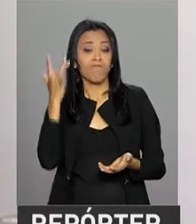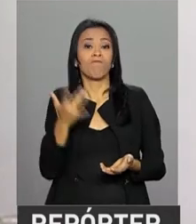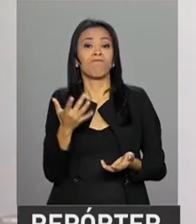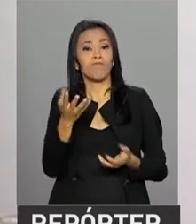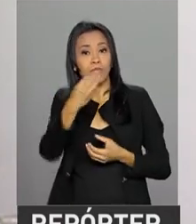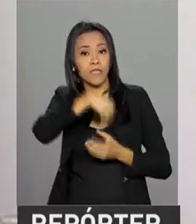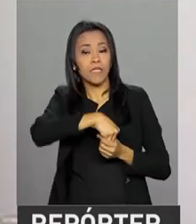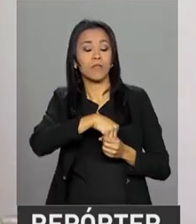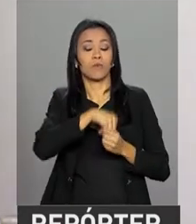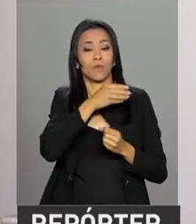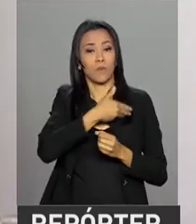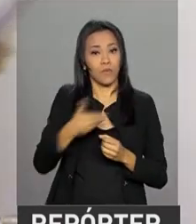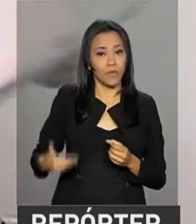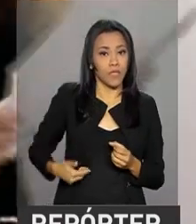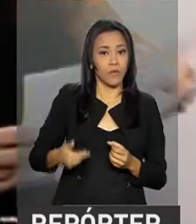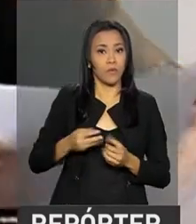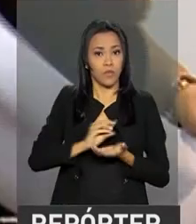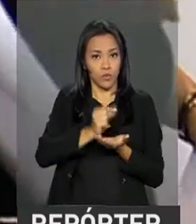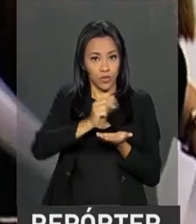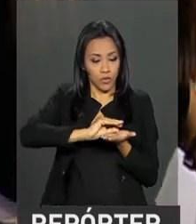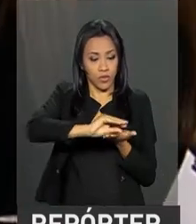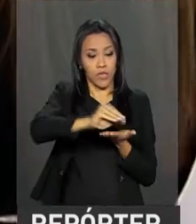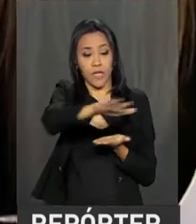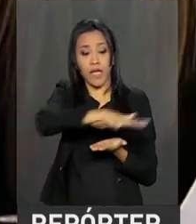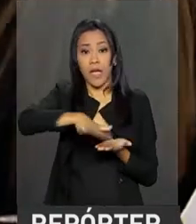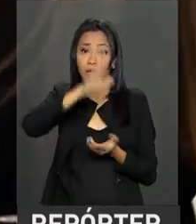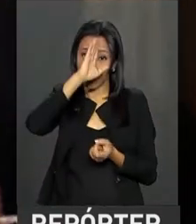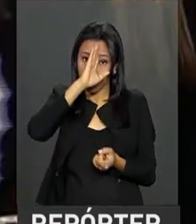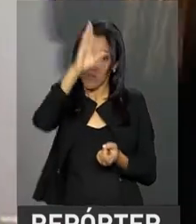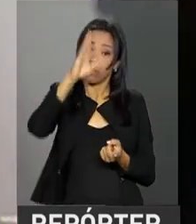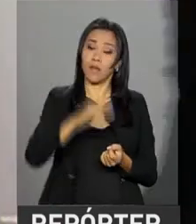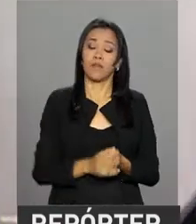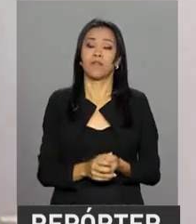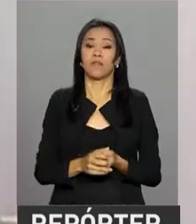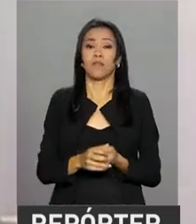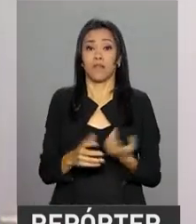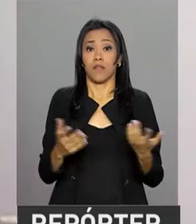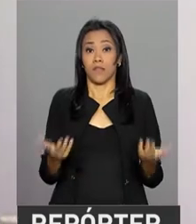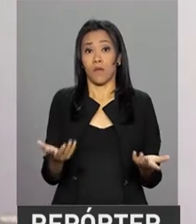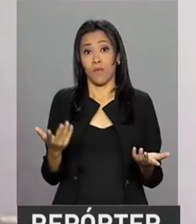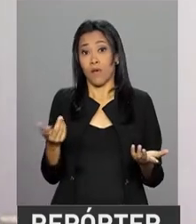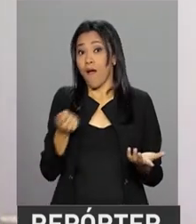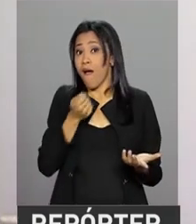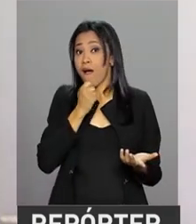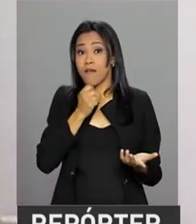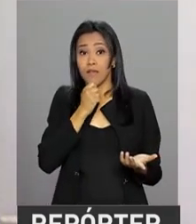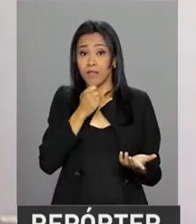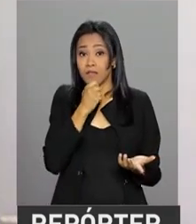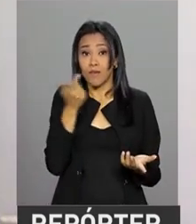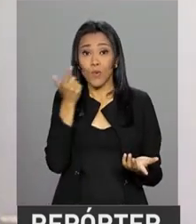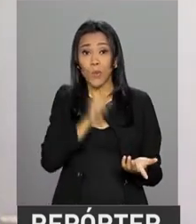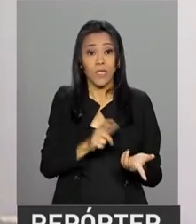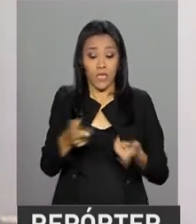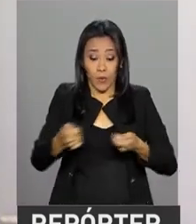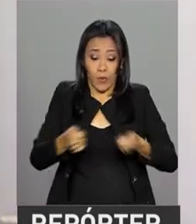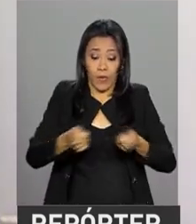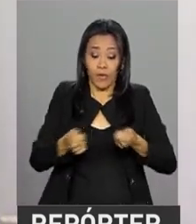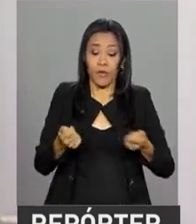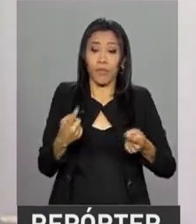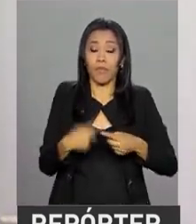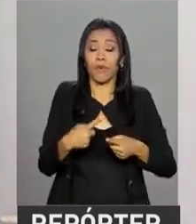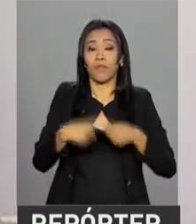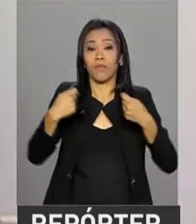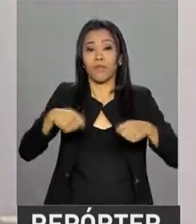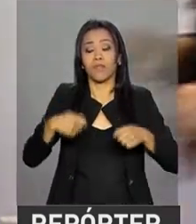governo em áreas fundamentais. É evidente que não há como alcançar esse equilíbrio sem a reforma da Previdência, que representa